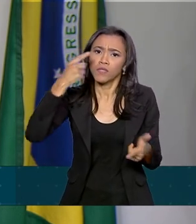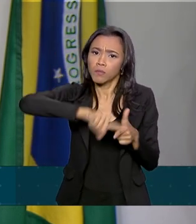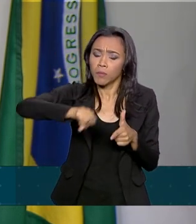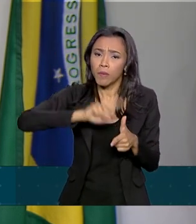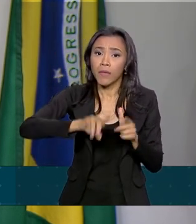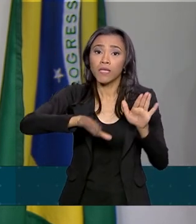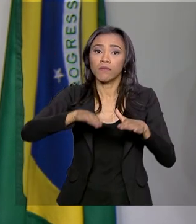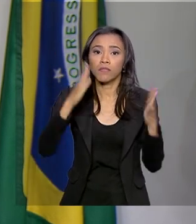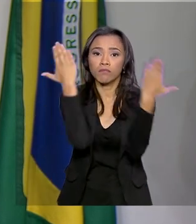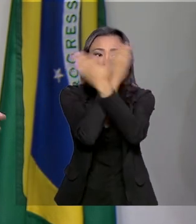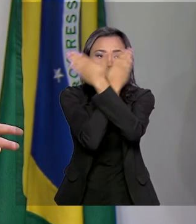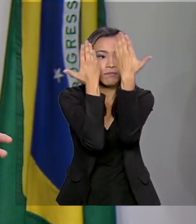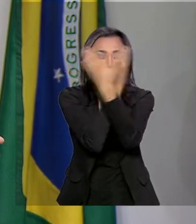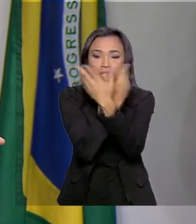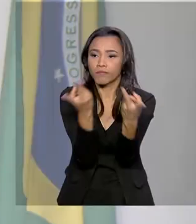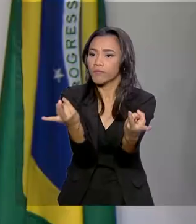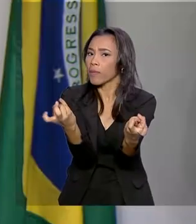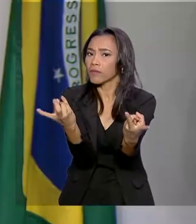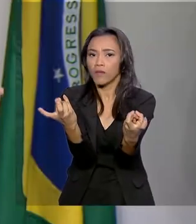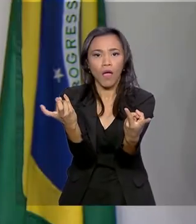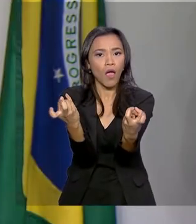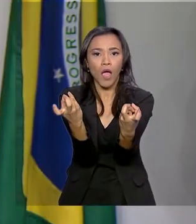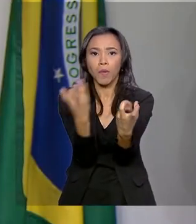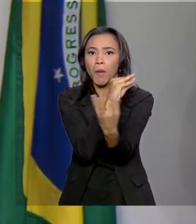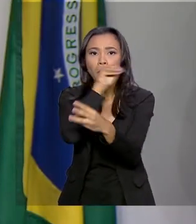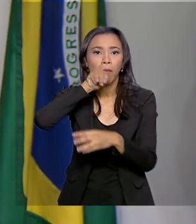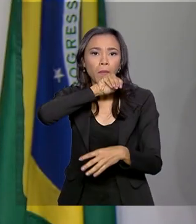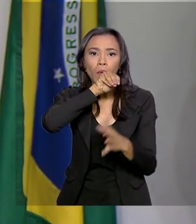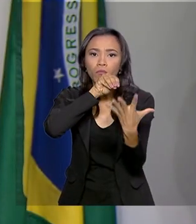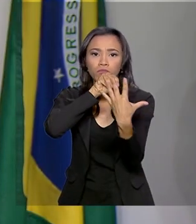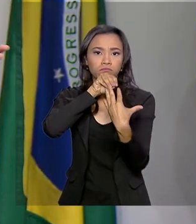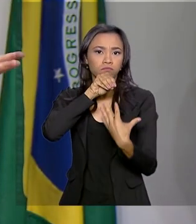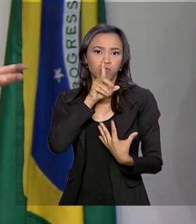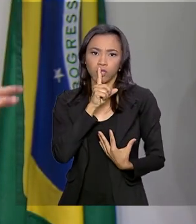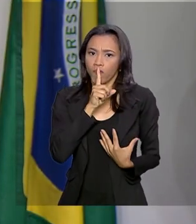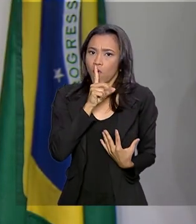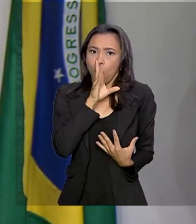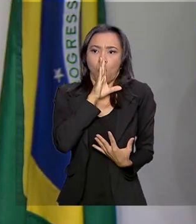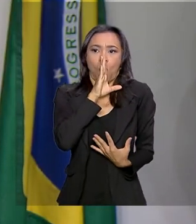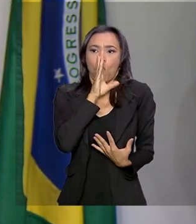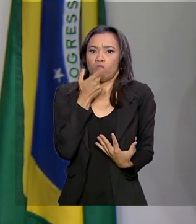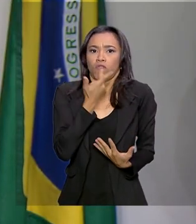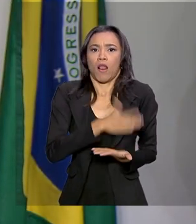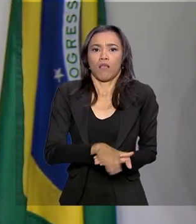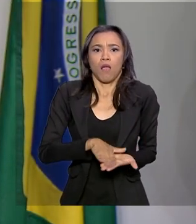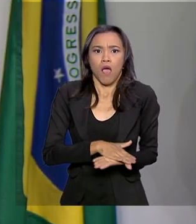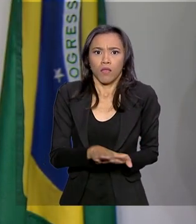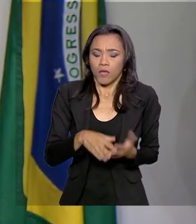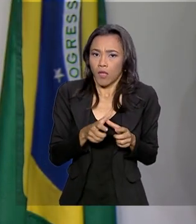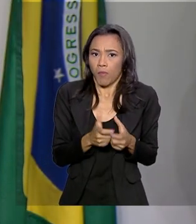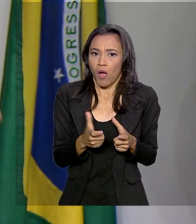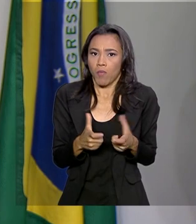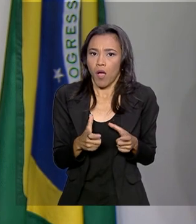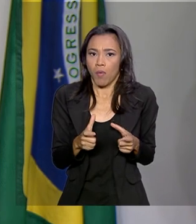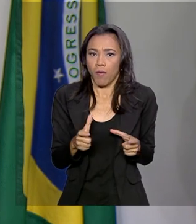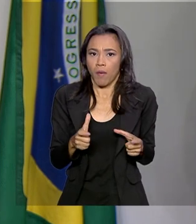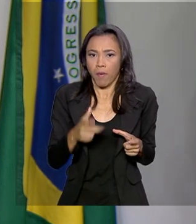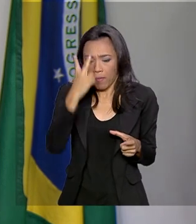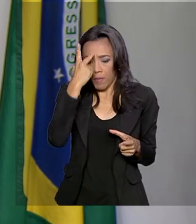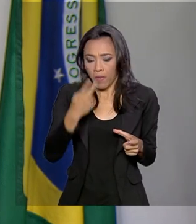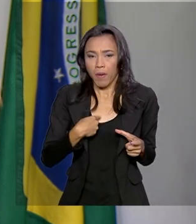visto, que não é falado. E as pessoas estão cada vez aumentando mais o número de suicídios, de